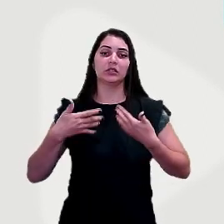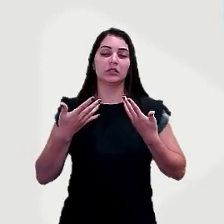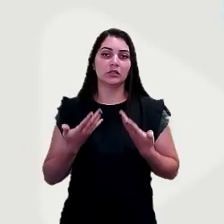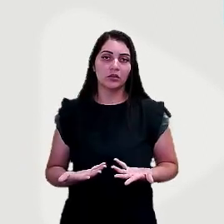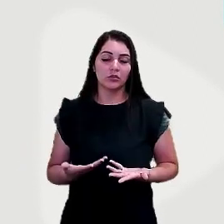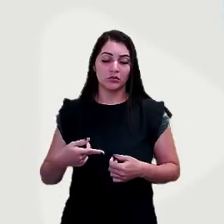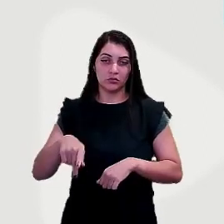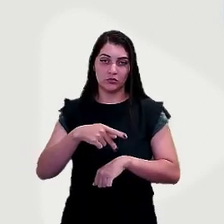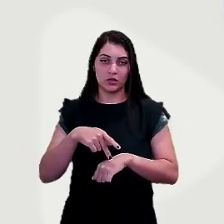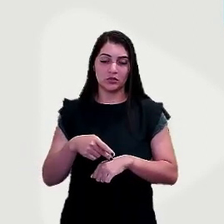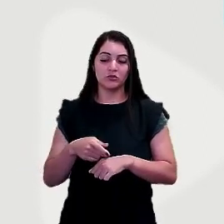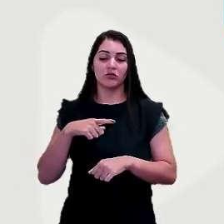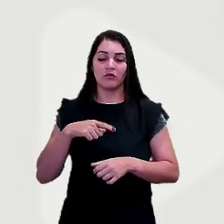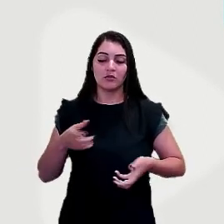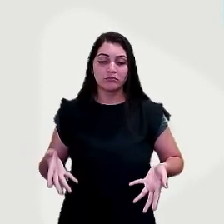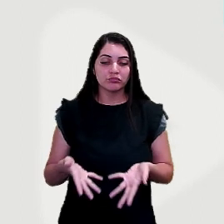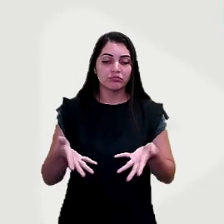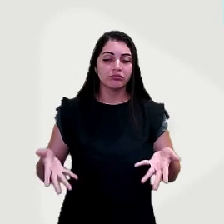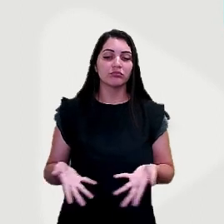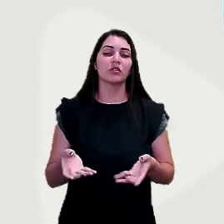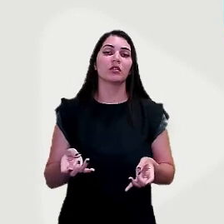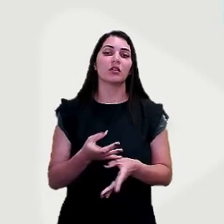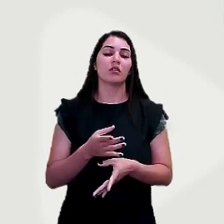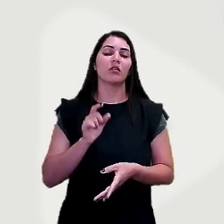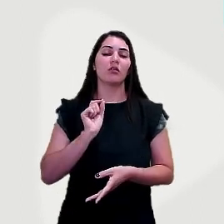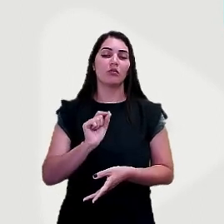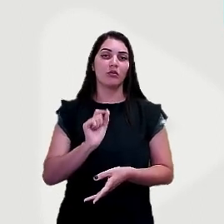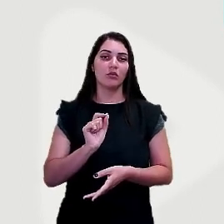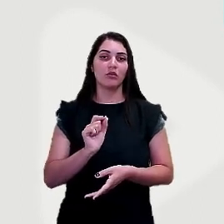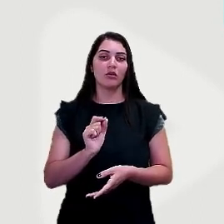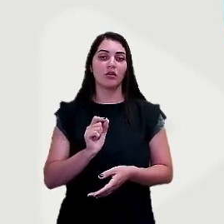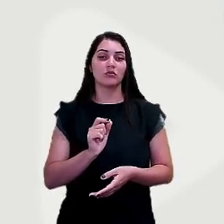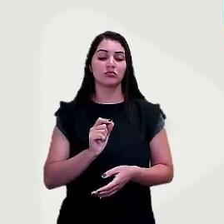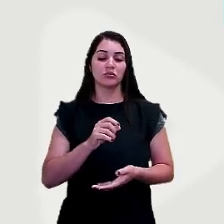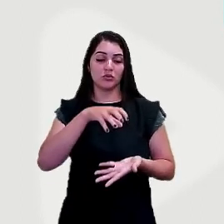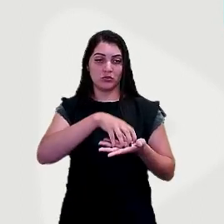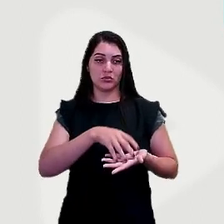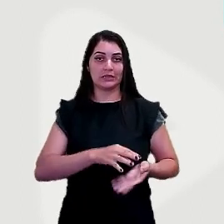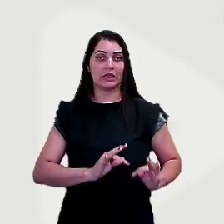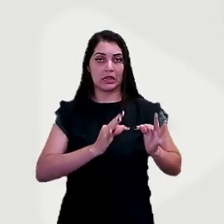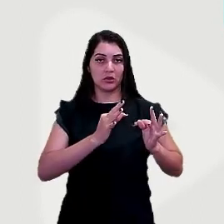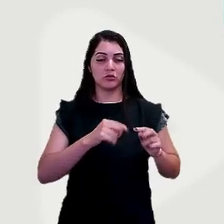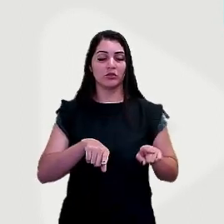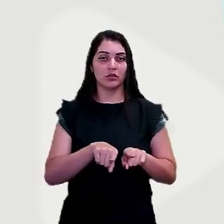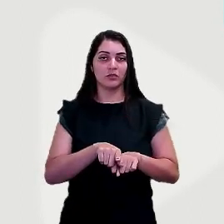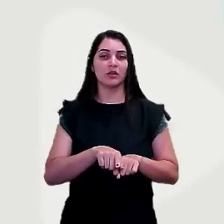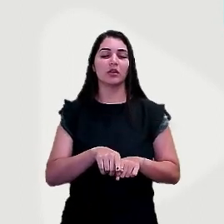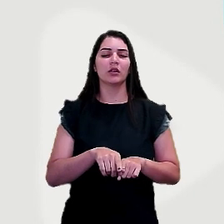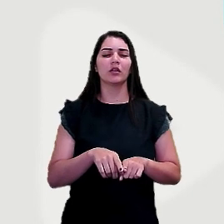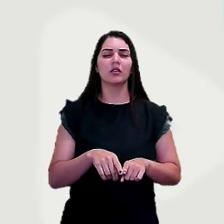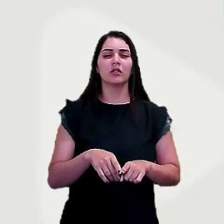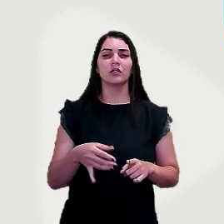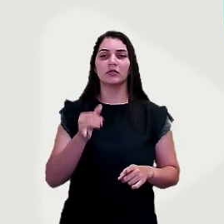esses países receberam investimentos e acabaram se desenvolvendo nesse setor de tecnologia também. Então, até pelo